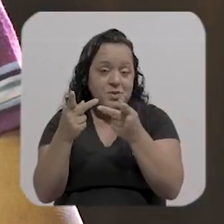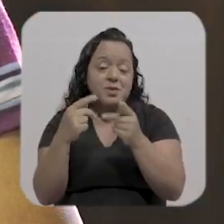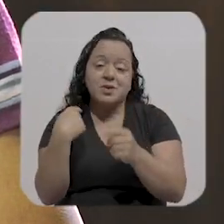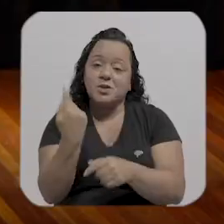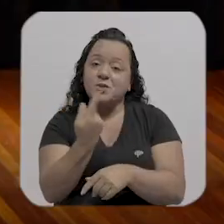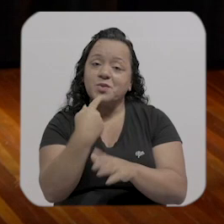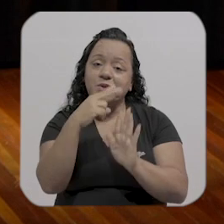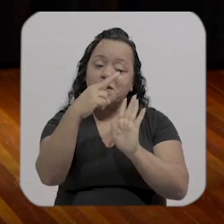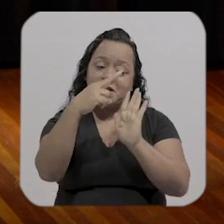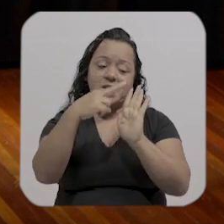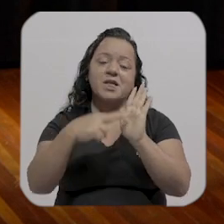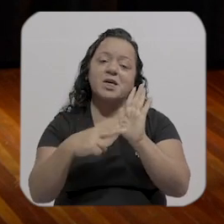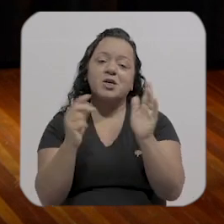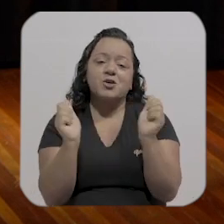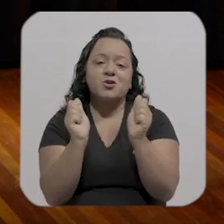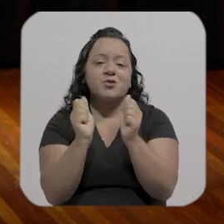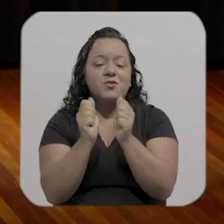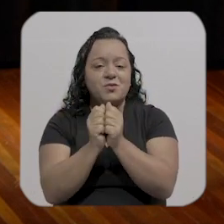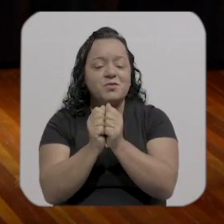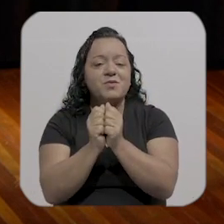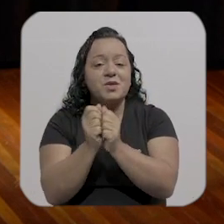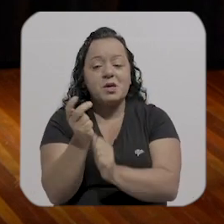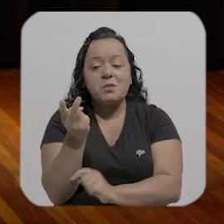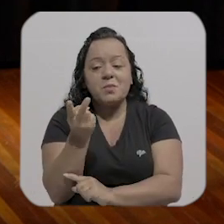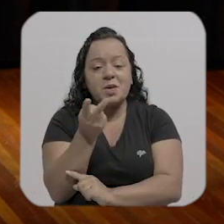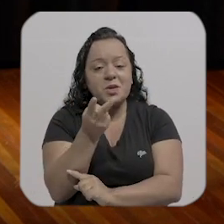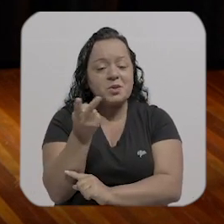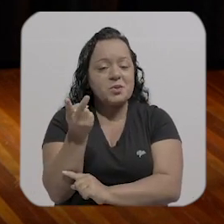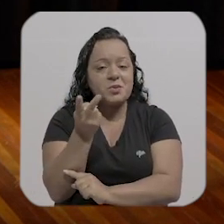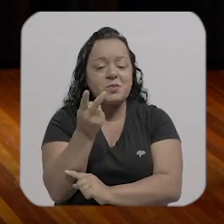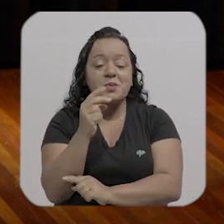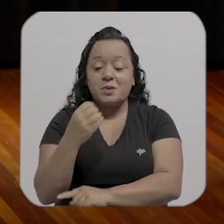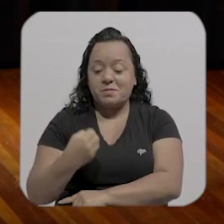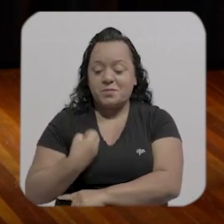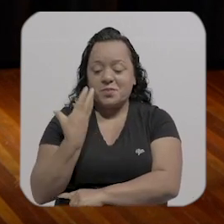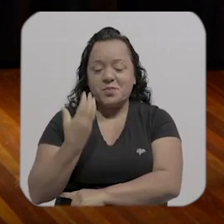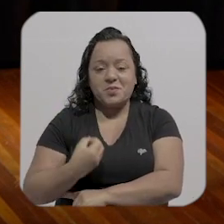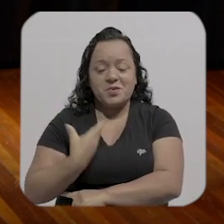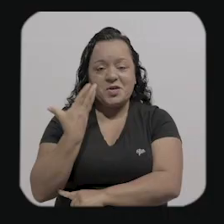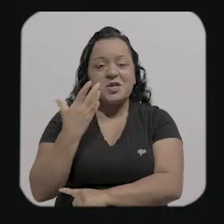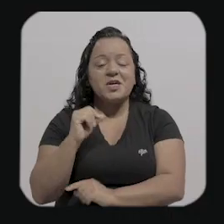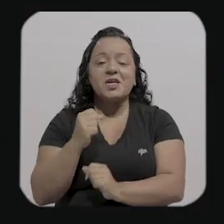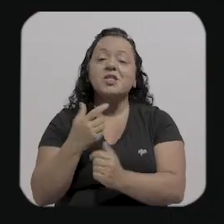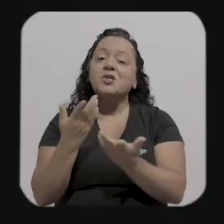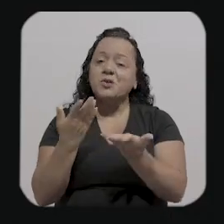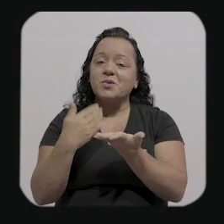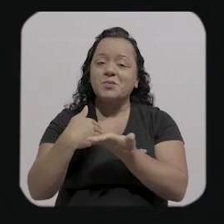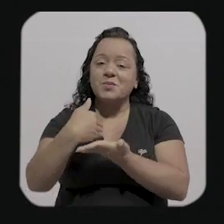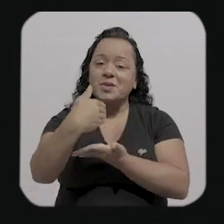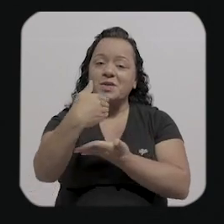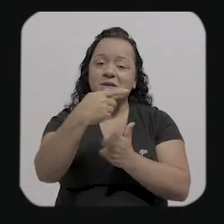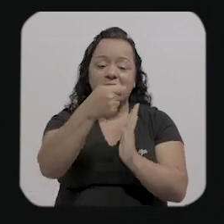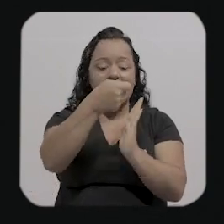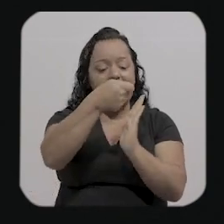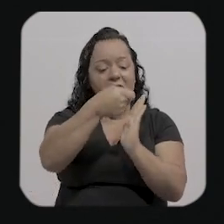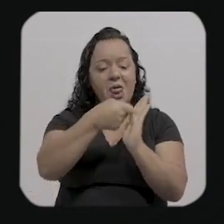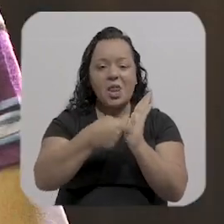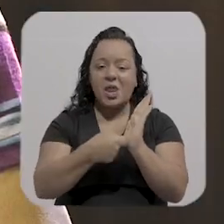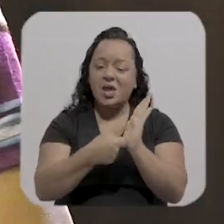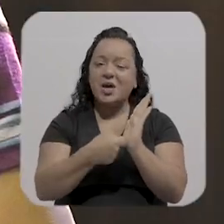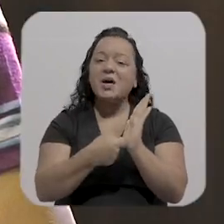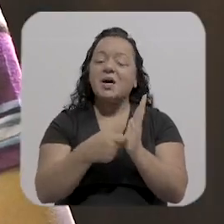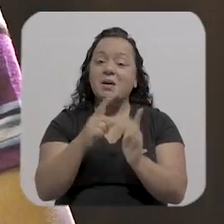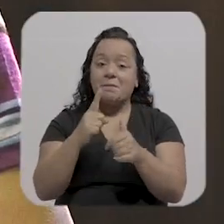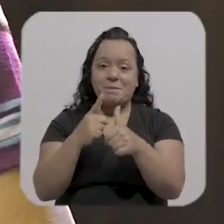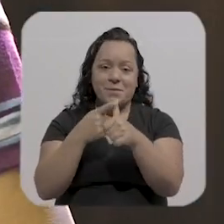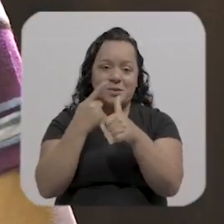começando a rascunhar as primeiras que é isso e eu queria te convidar pra gente ler a Talvez sim pode